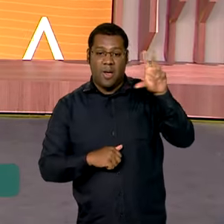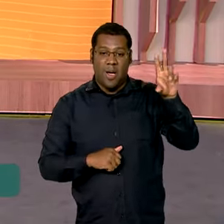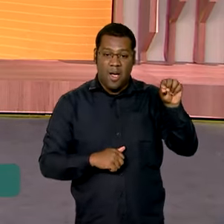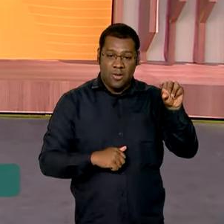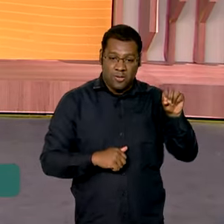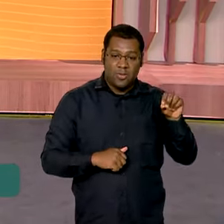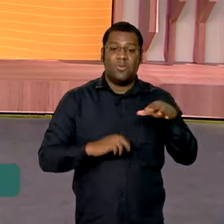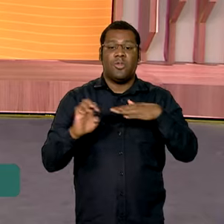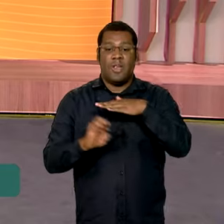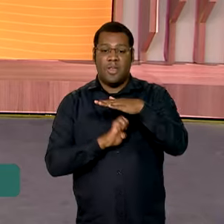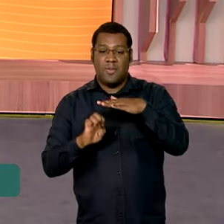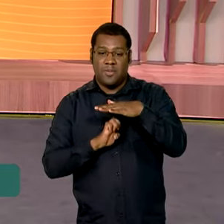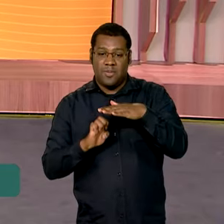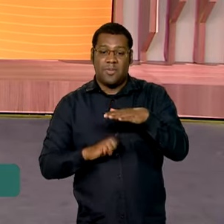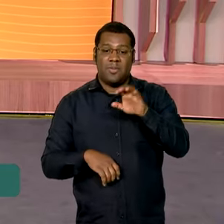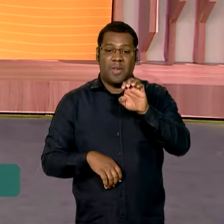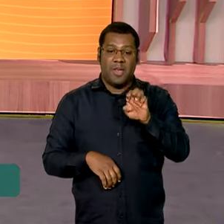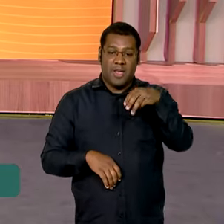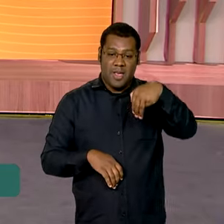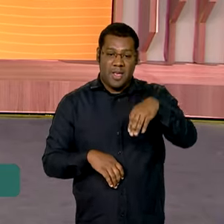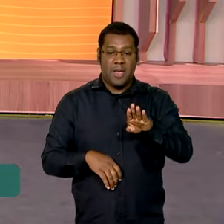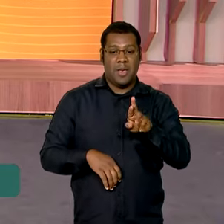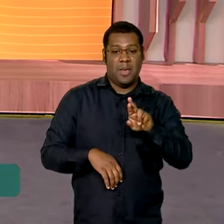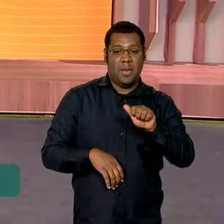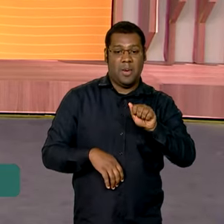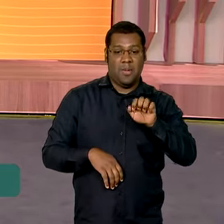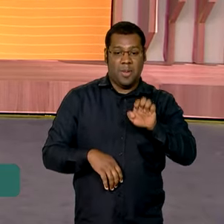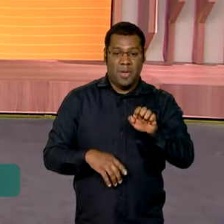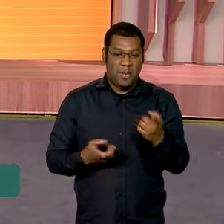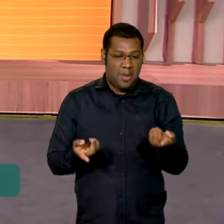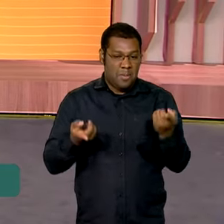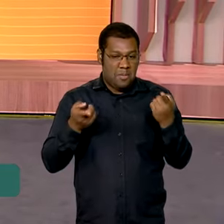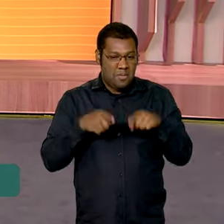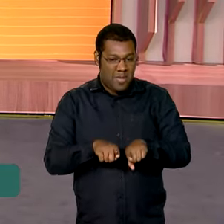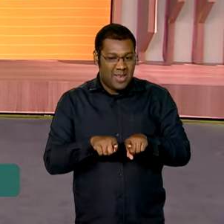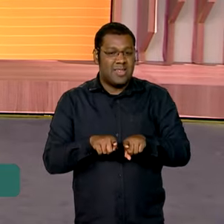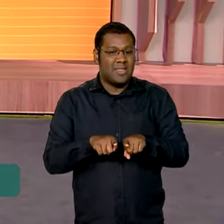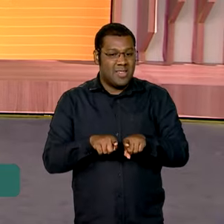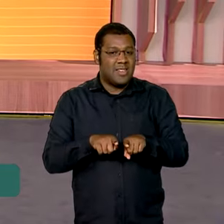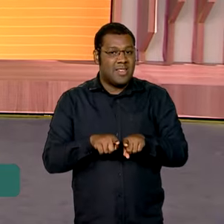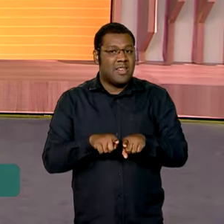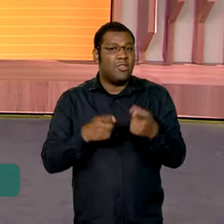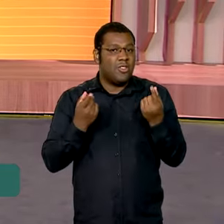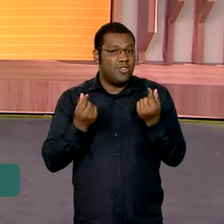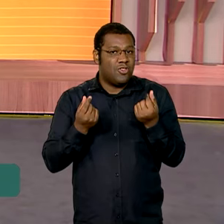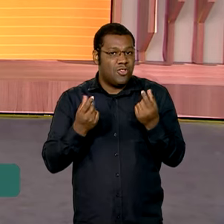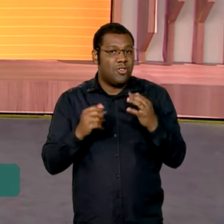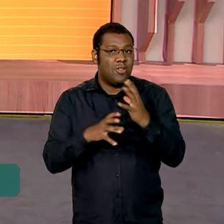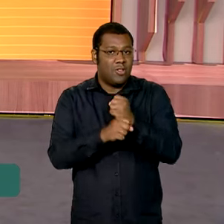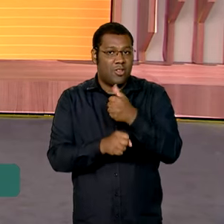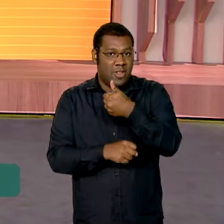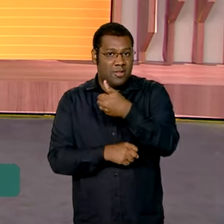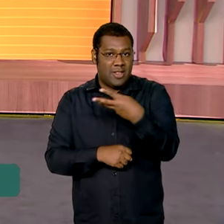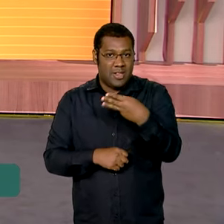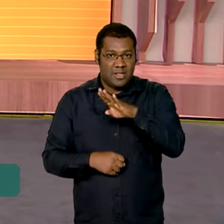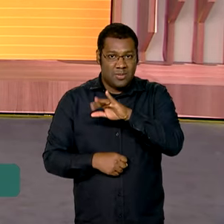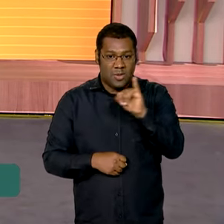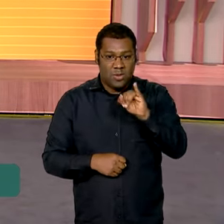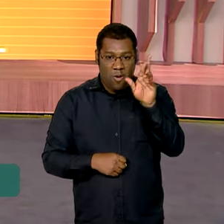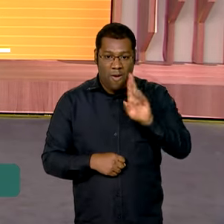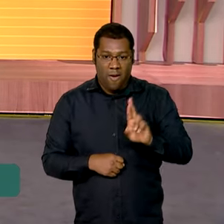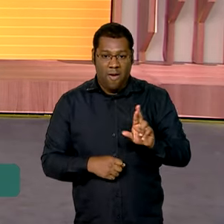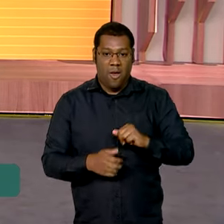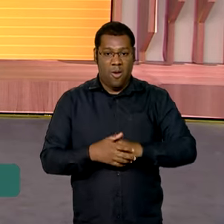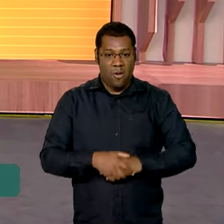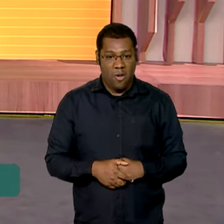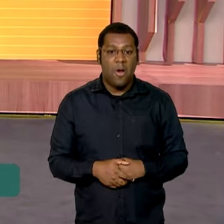fabricante brasileira de aeronaves, fecharam uma parceria histórica de mais de 13 bilhões de reais. O contrato entre as